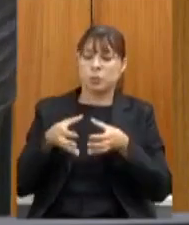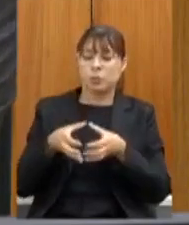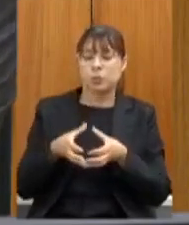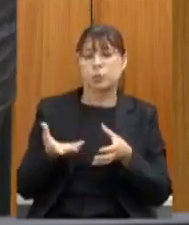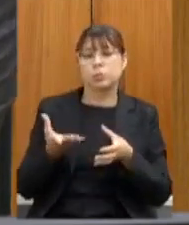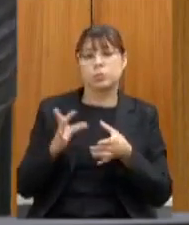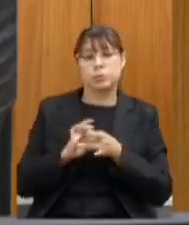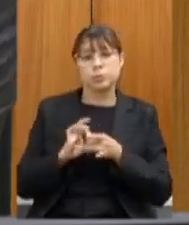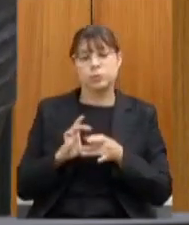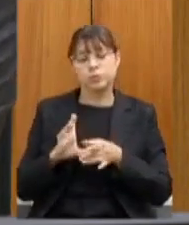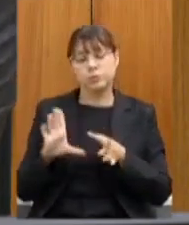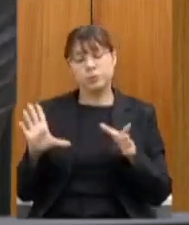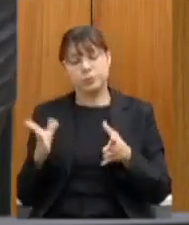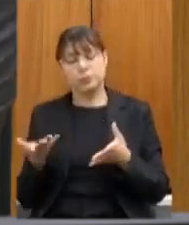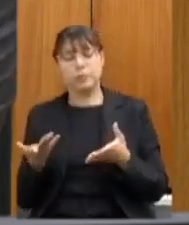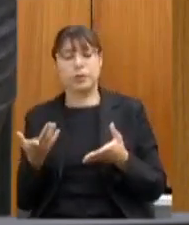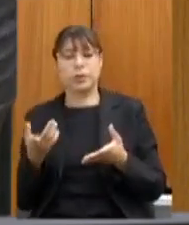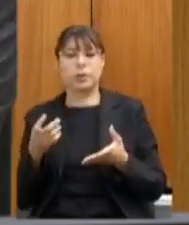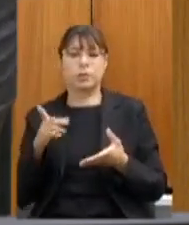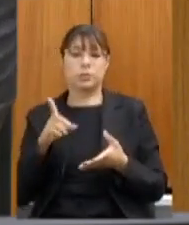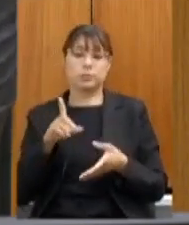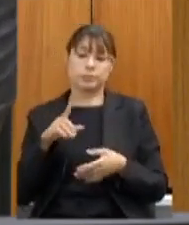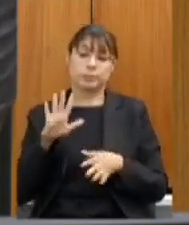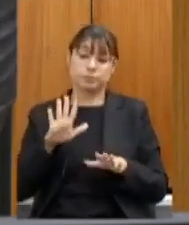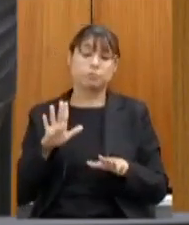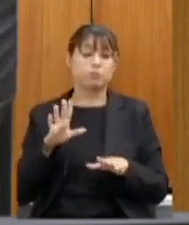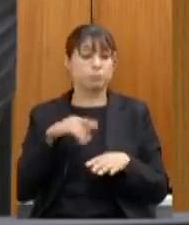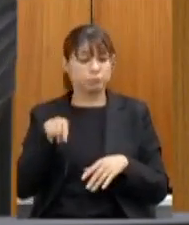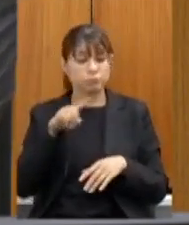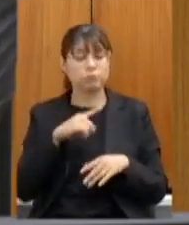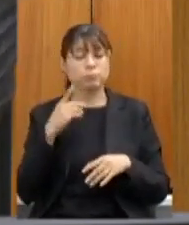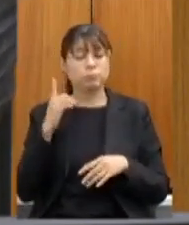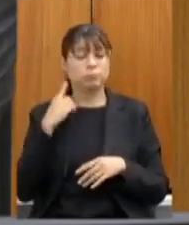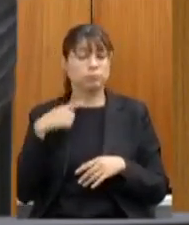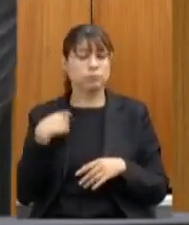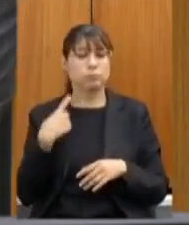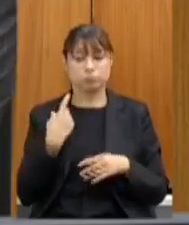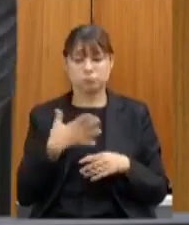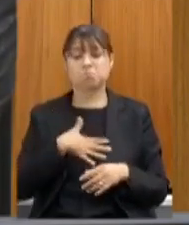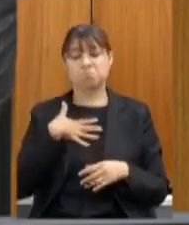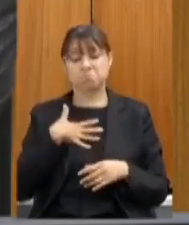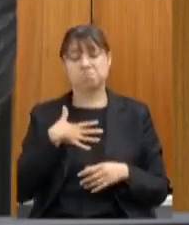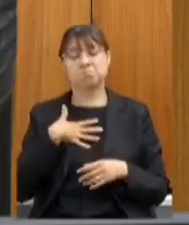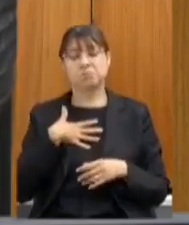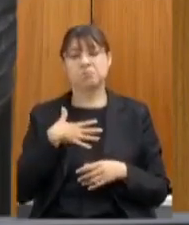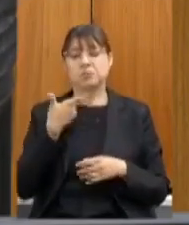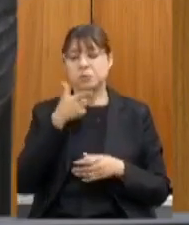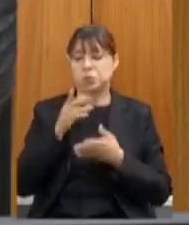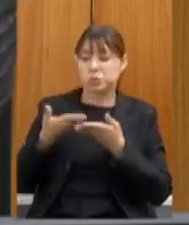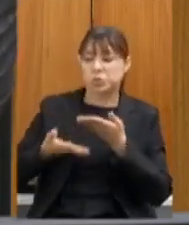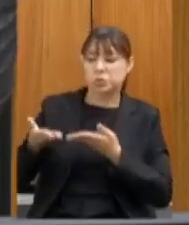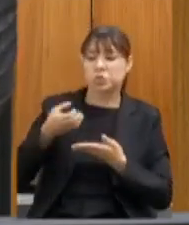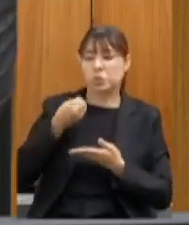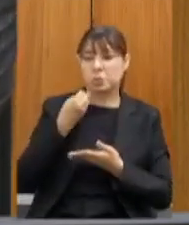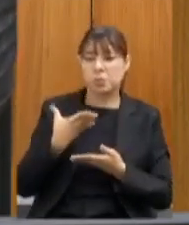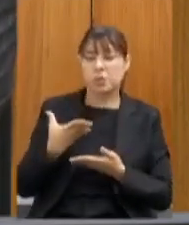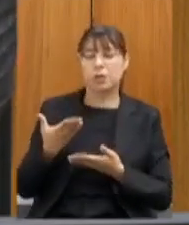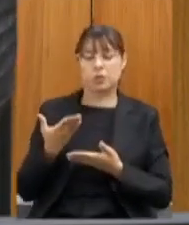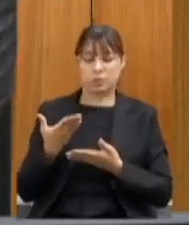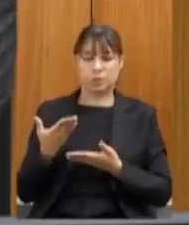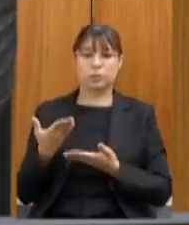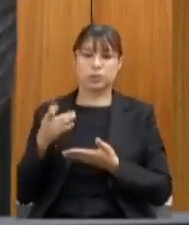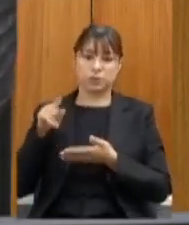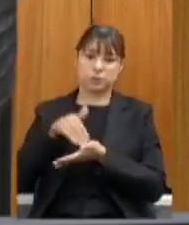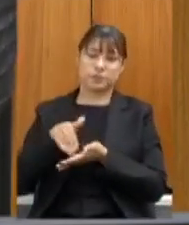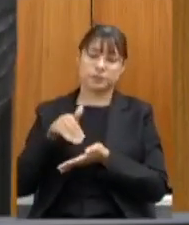oposição e o que a gente escuta é uma satisfação desses deputados com o tratamento que eles veem que a gente recebe